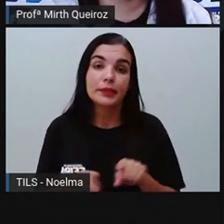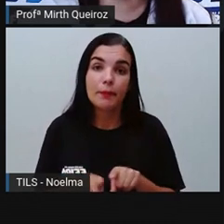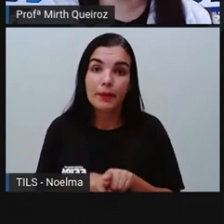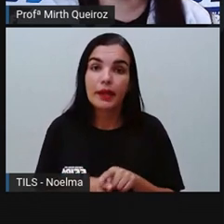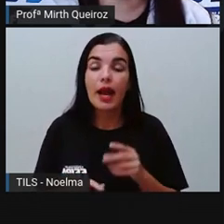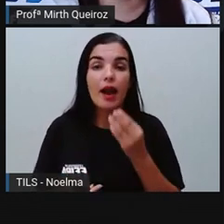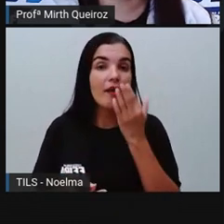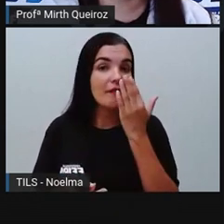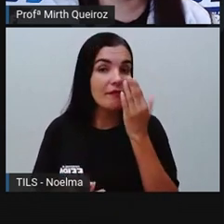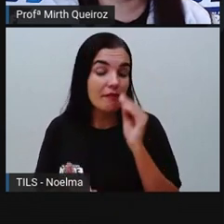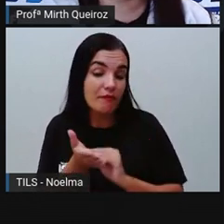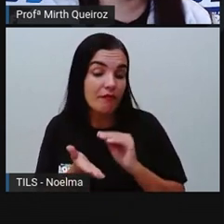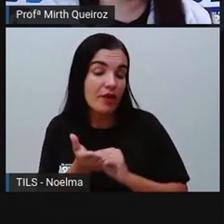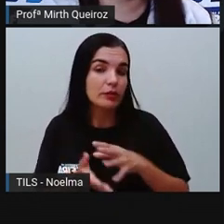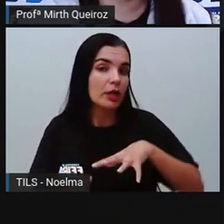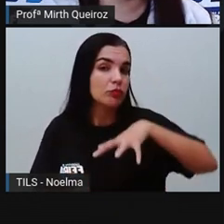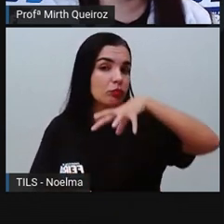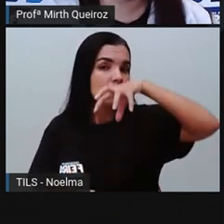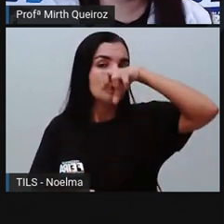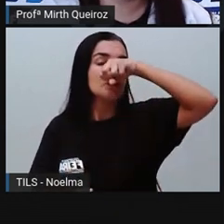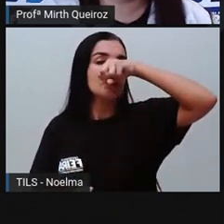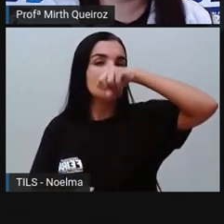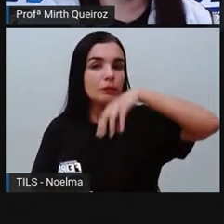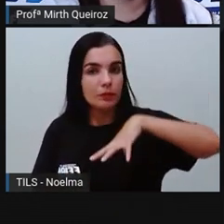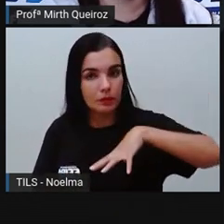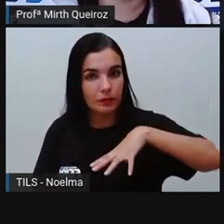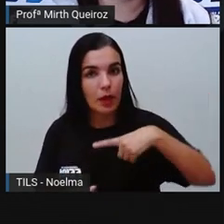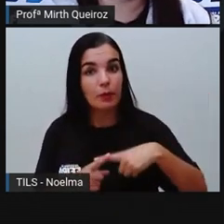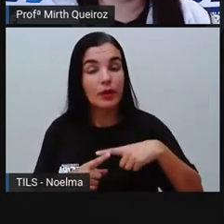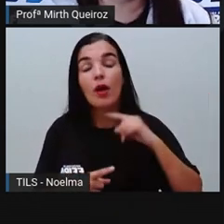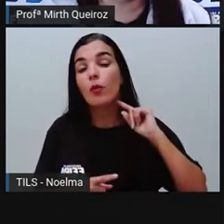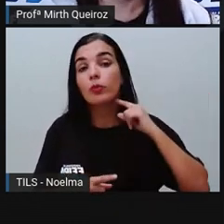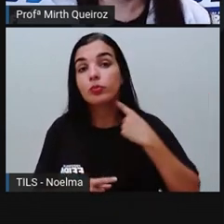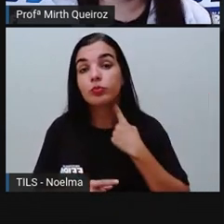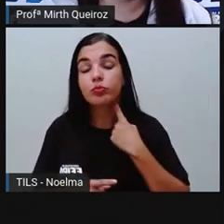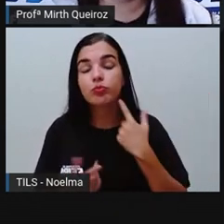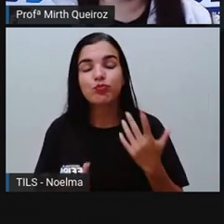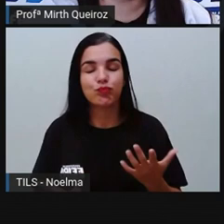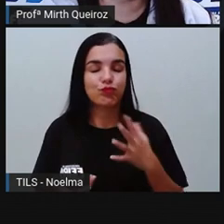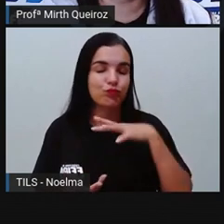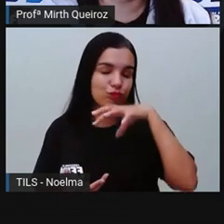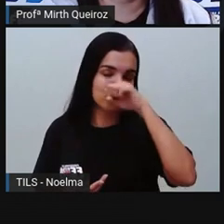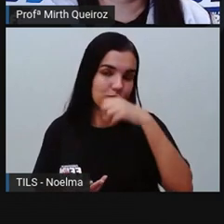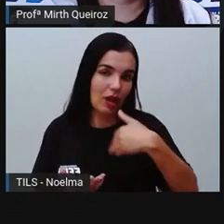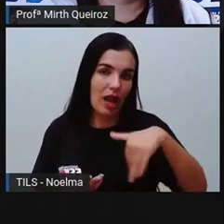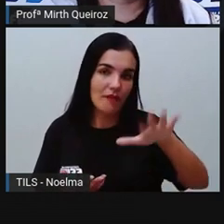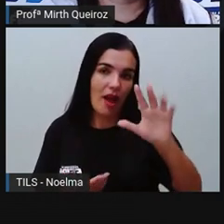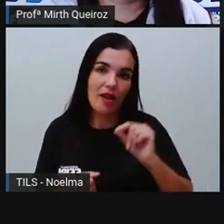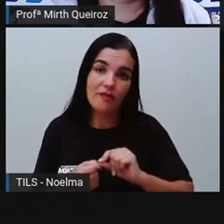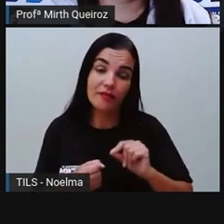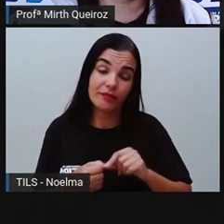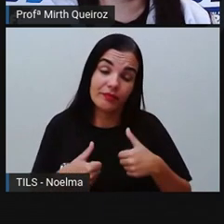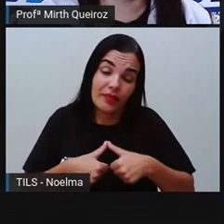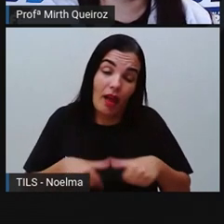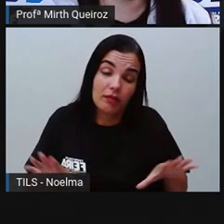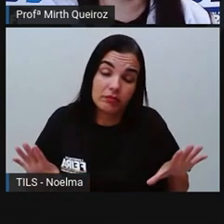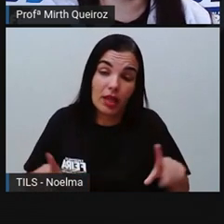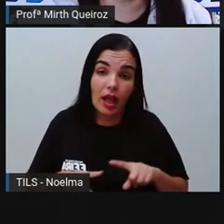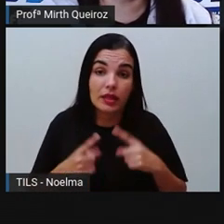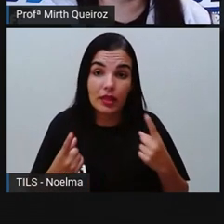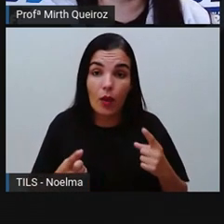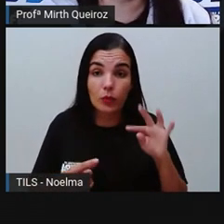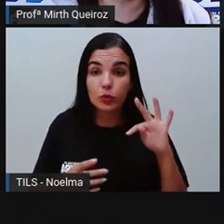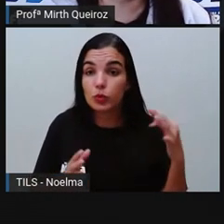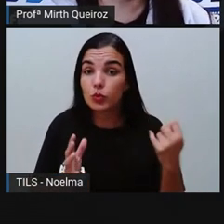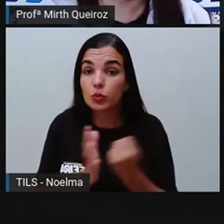a falta de oxigênio. ar vai se tornar impuro, né? Para a gente. Então, olha só, tudo é